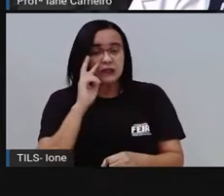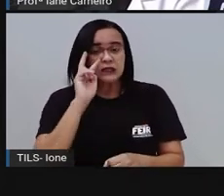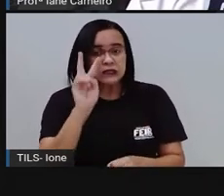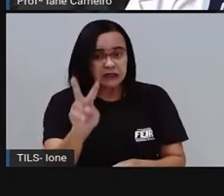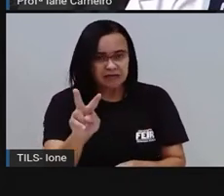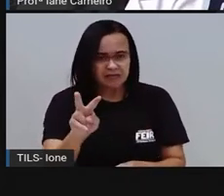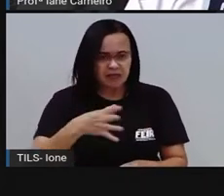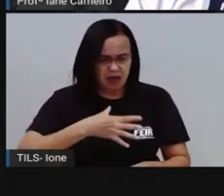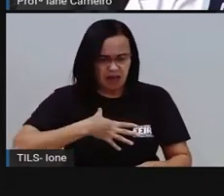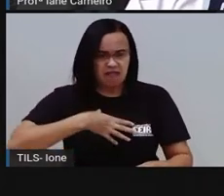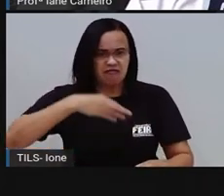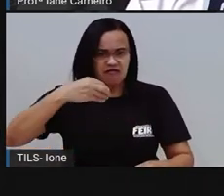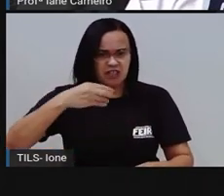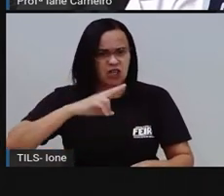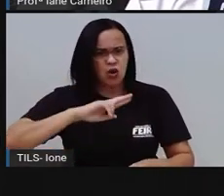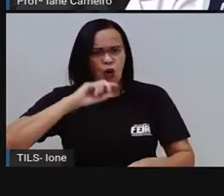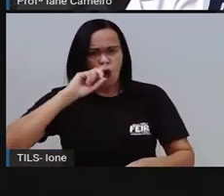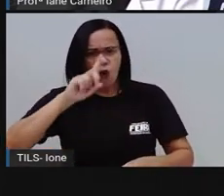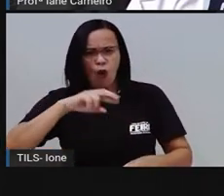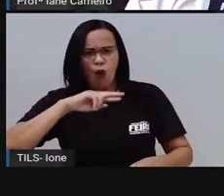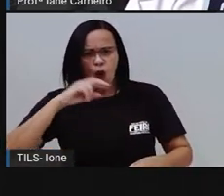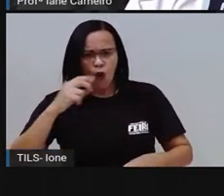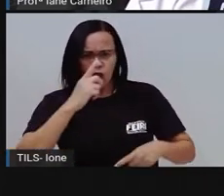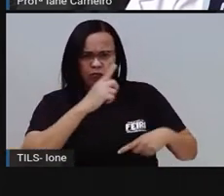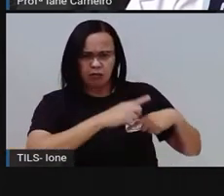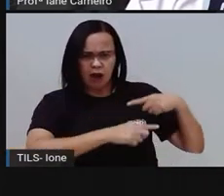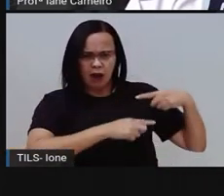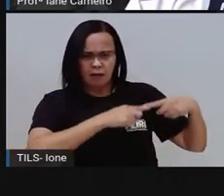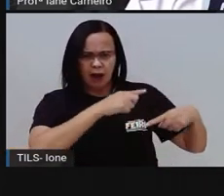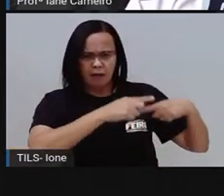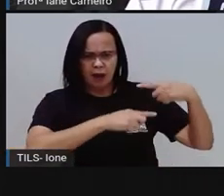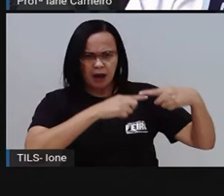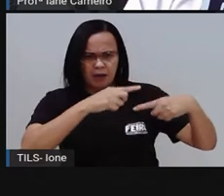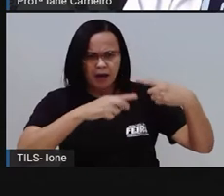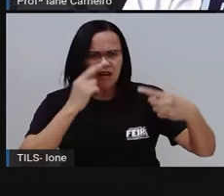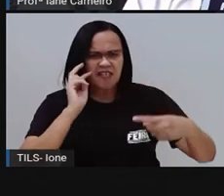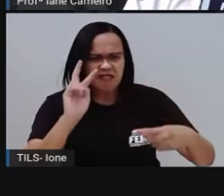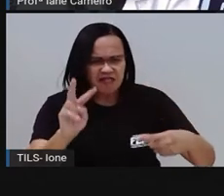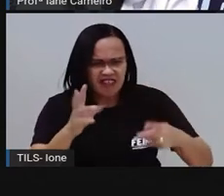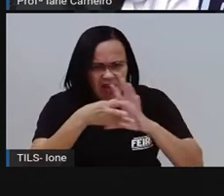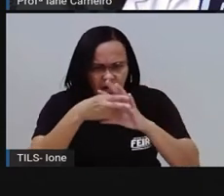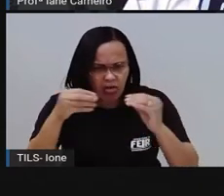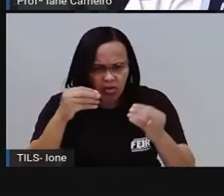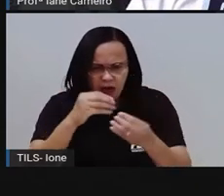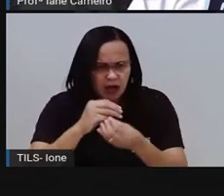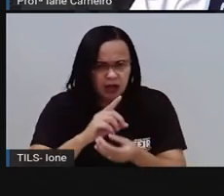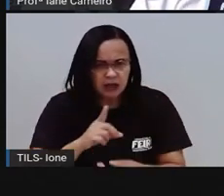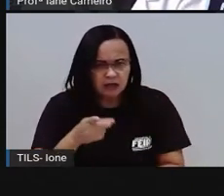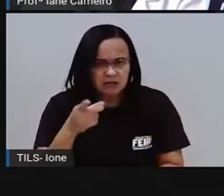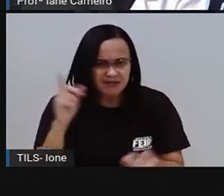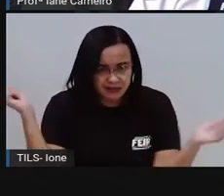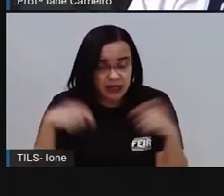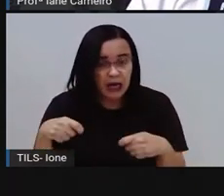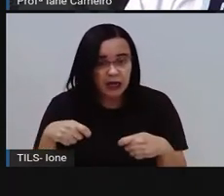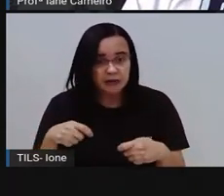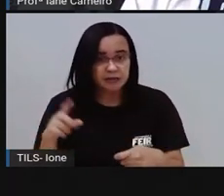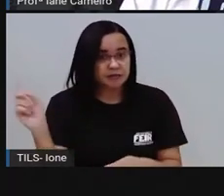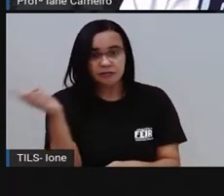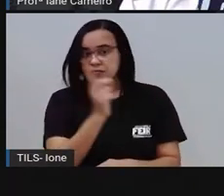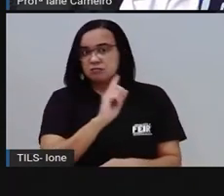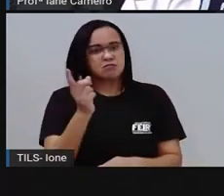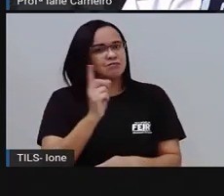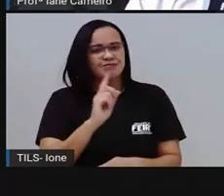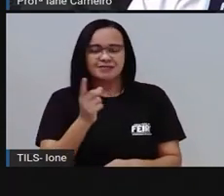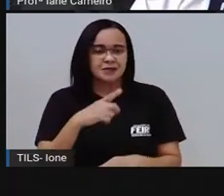né, então o vidro, por exemplo, é um desses materiais que demora muito tempo para se decompor, o